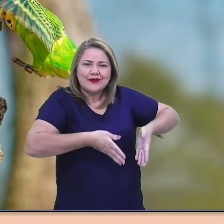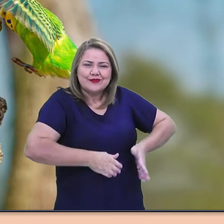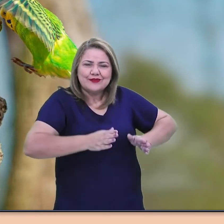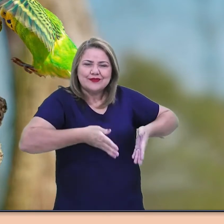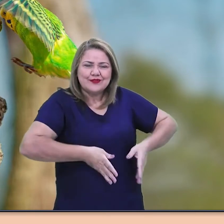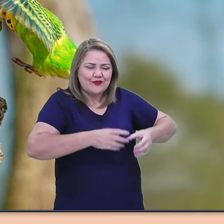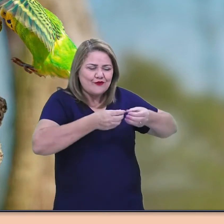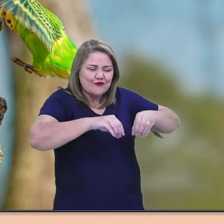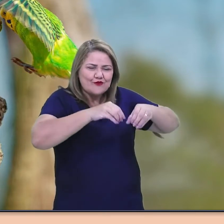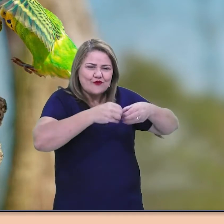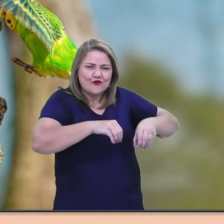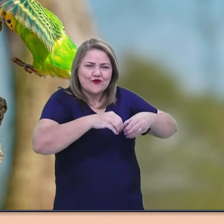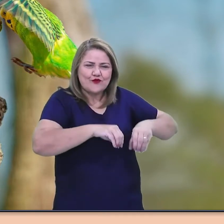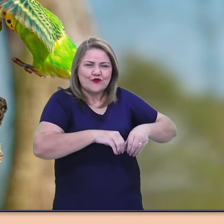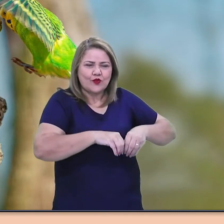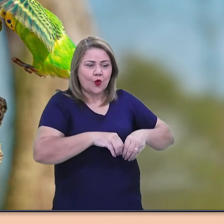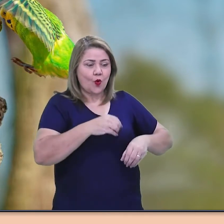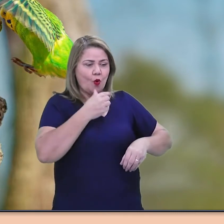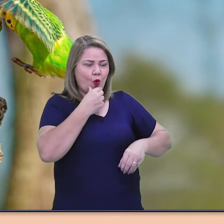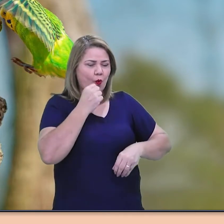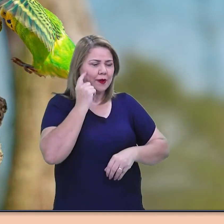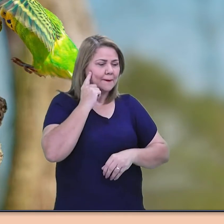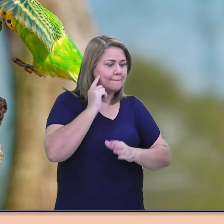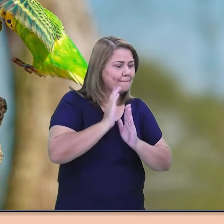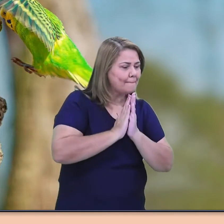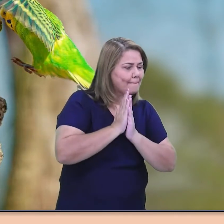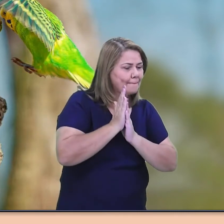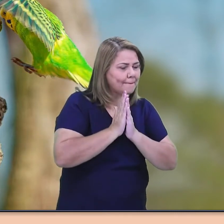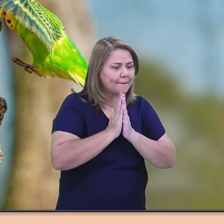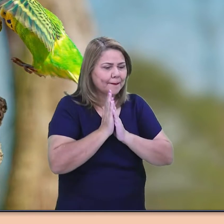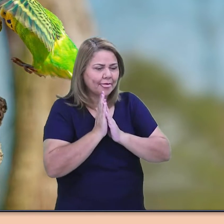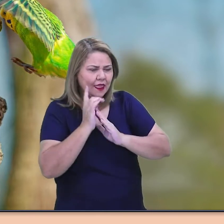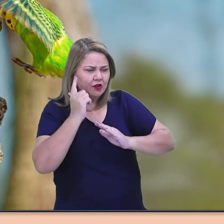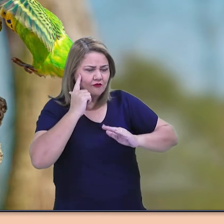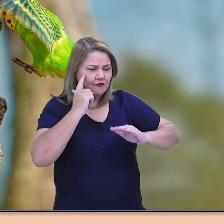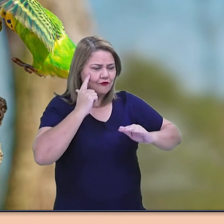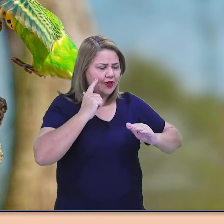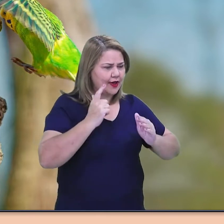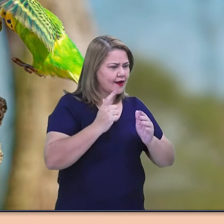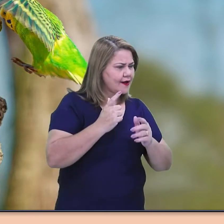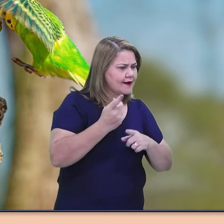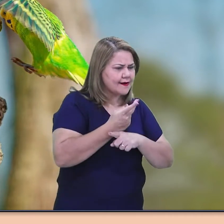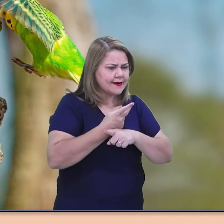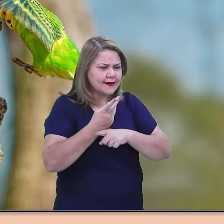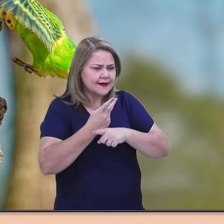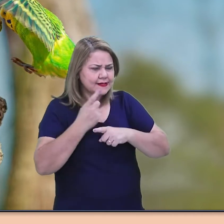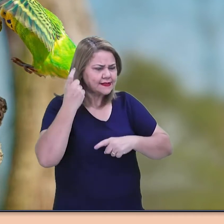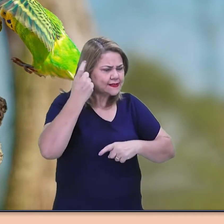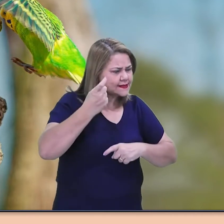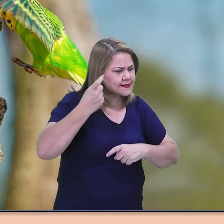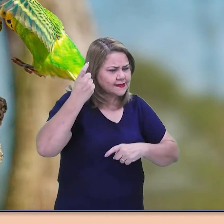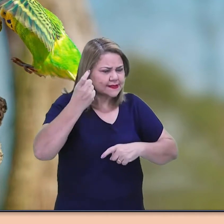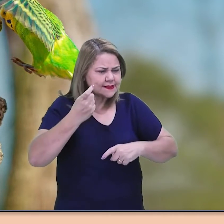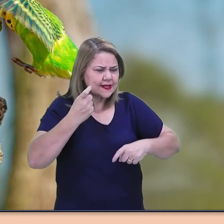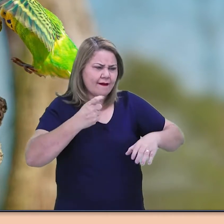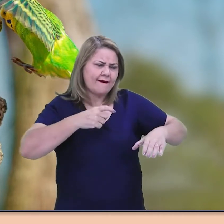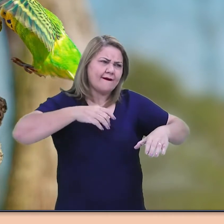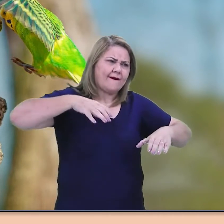alçou com cautela a destra calosa, rebuscando lá por dentro os dois borraços,